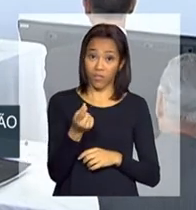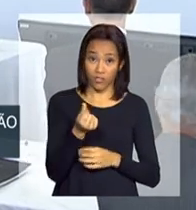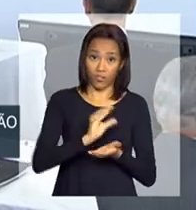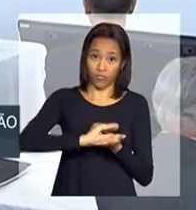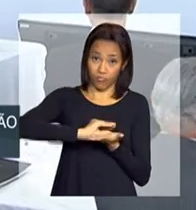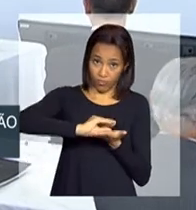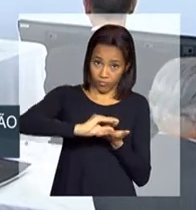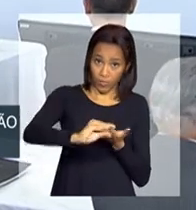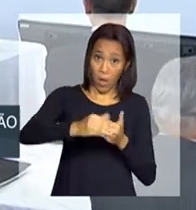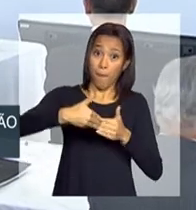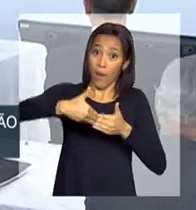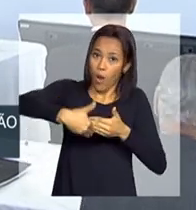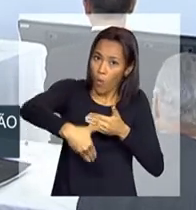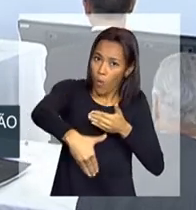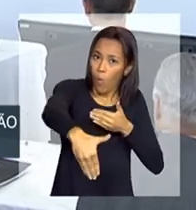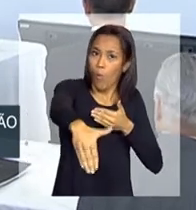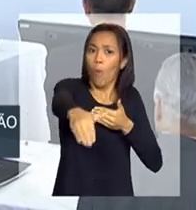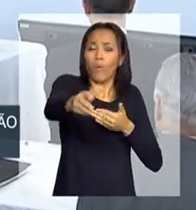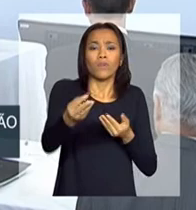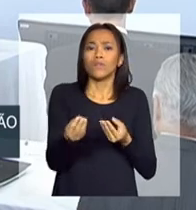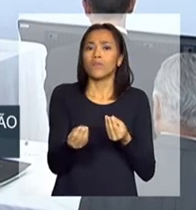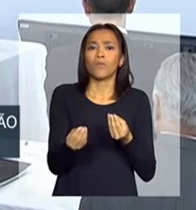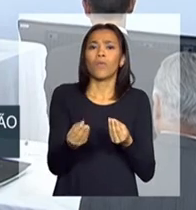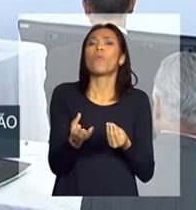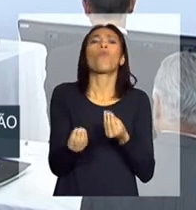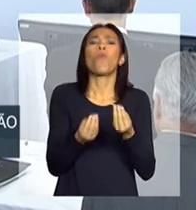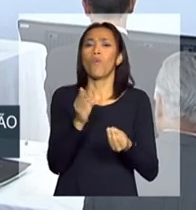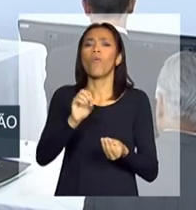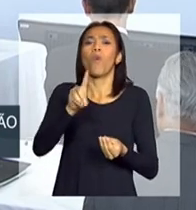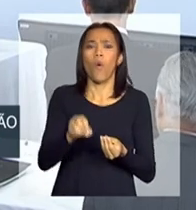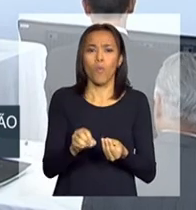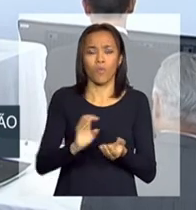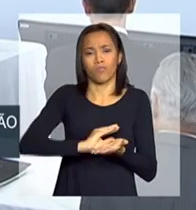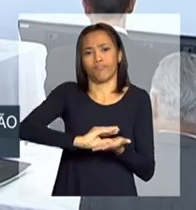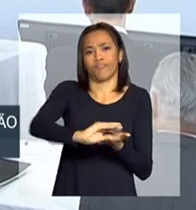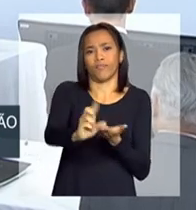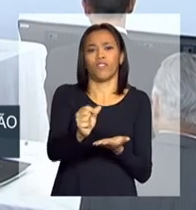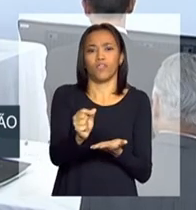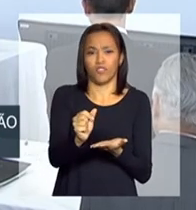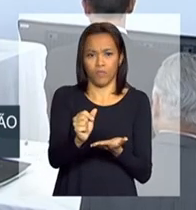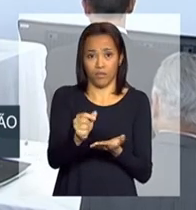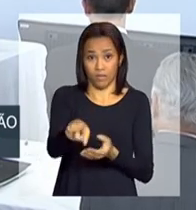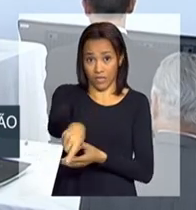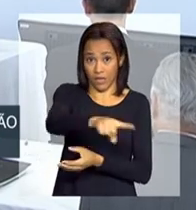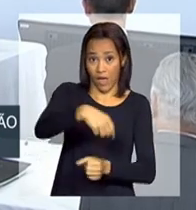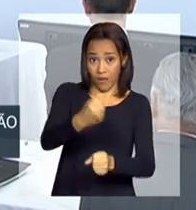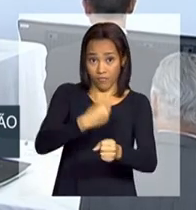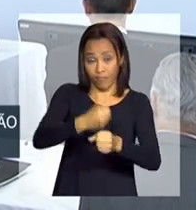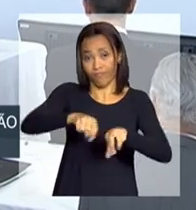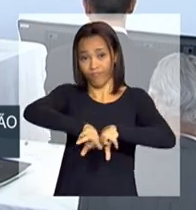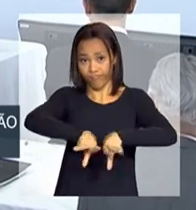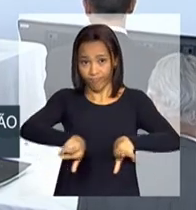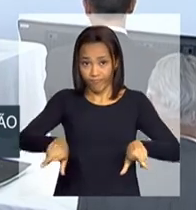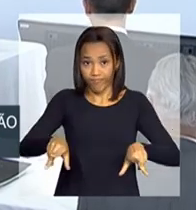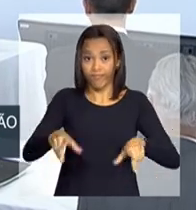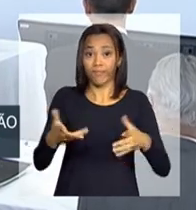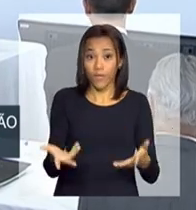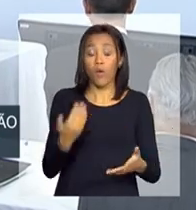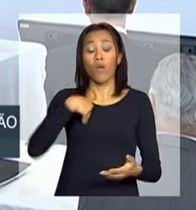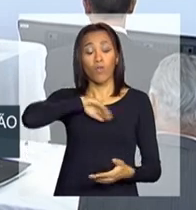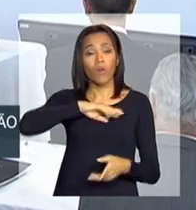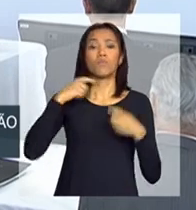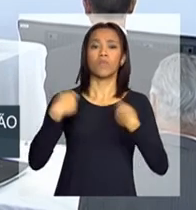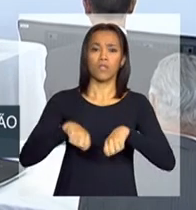prazo para a infraestrutura, não há investimento em infraestrutura. Nós, então, temos de discutir a